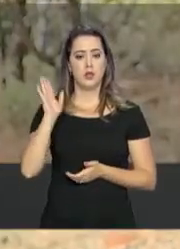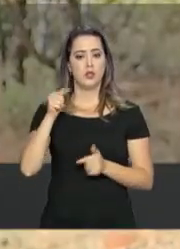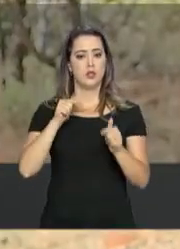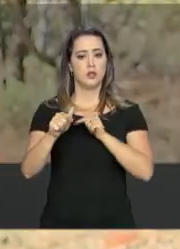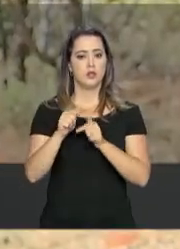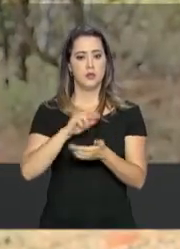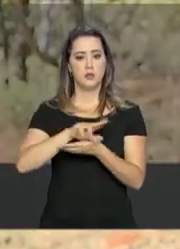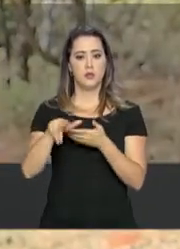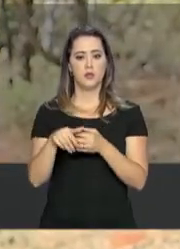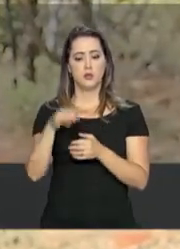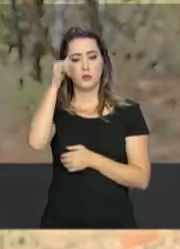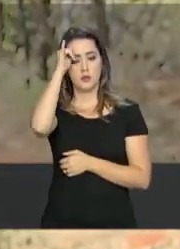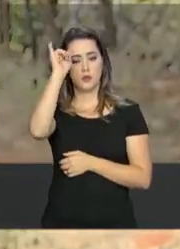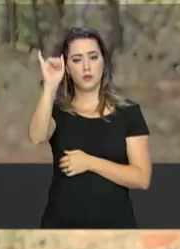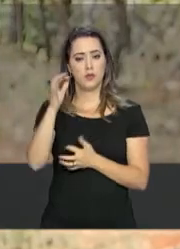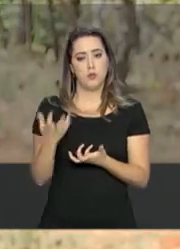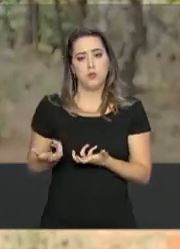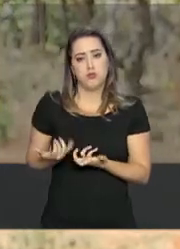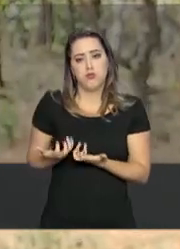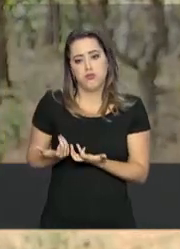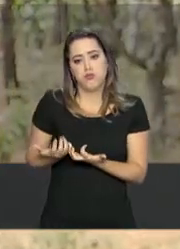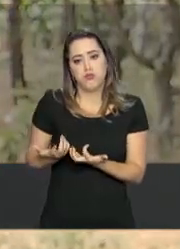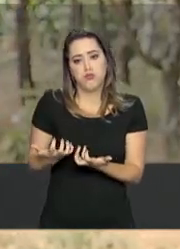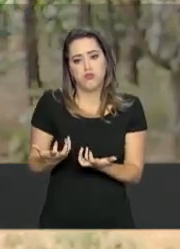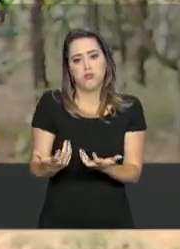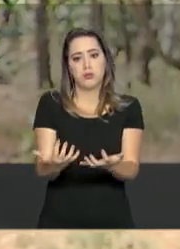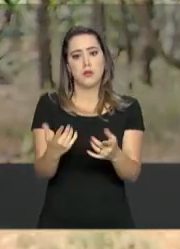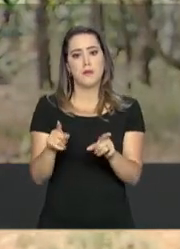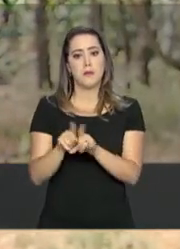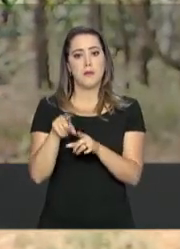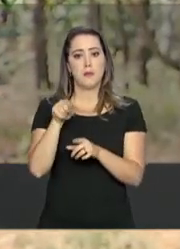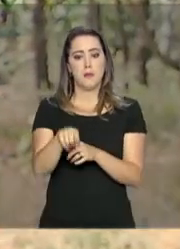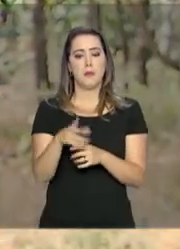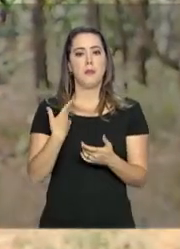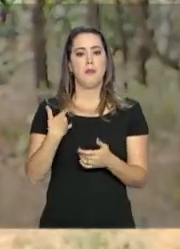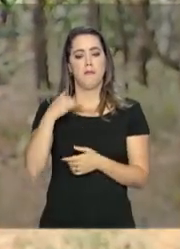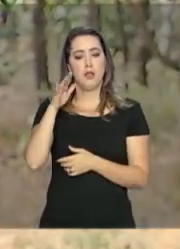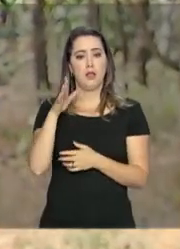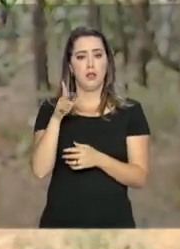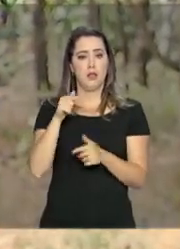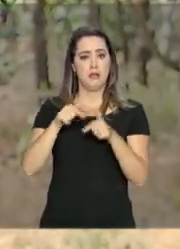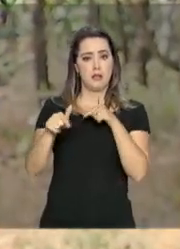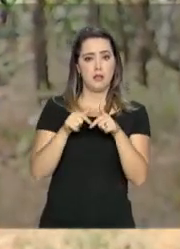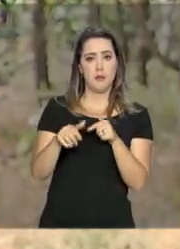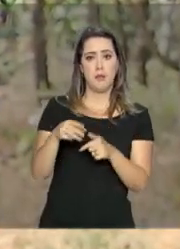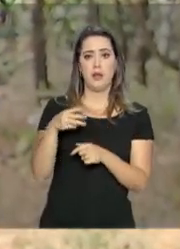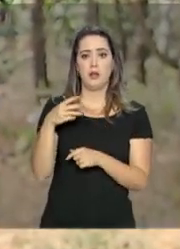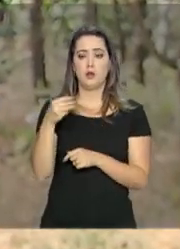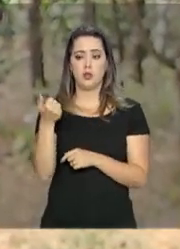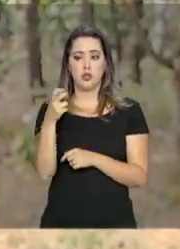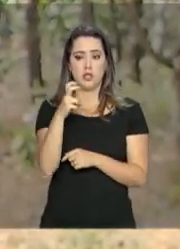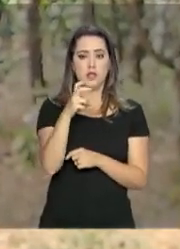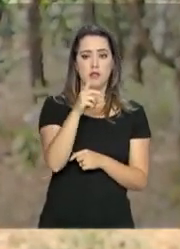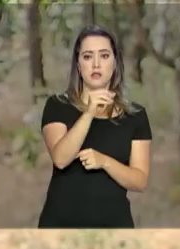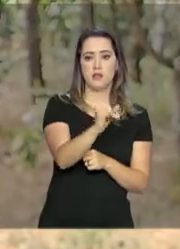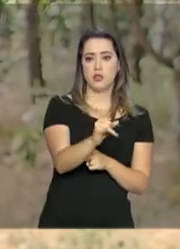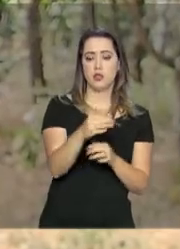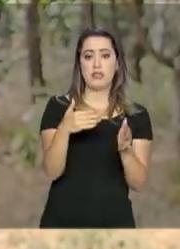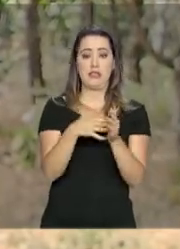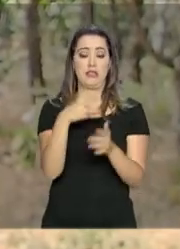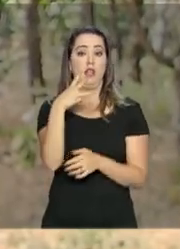combates a incêndios florestais. São combates ampliados, esses que duram de 15 dias a 30 dias de combate.